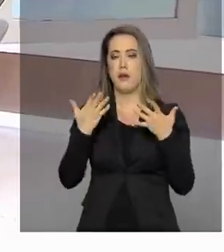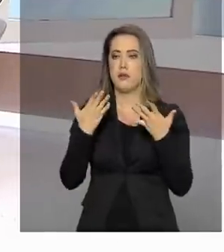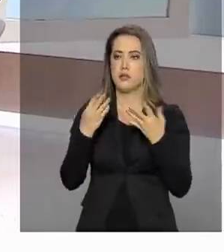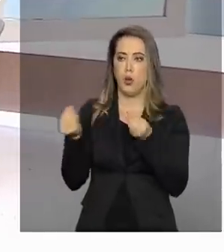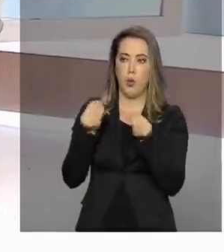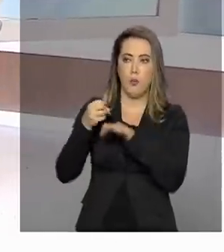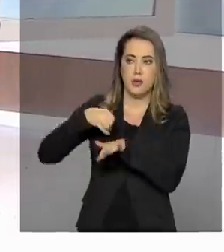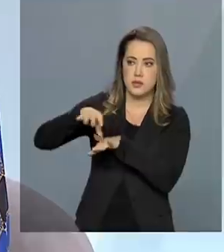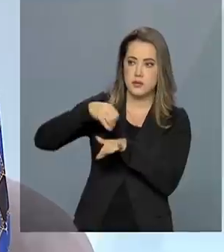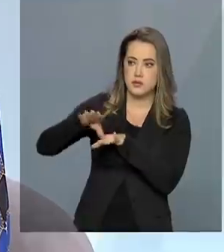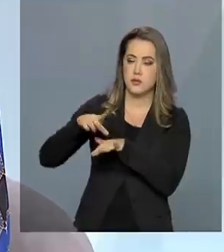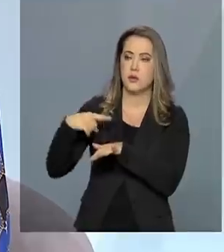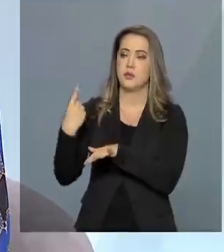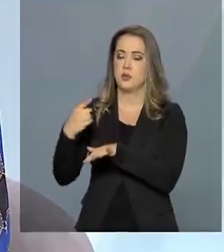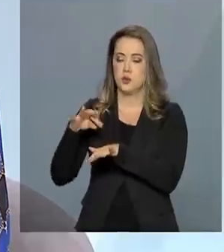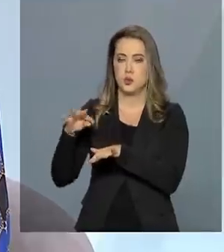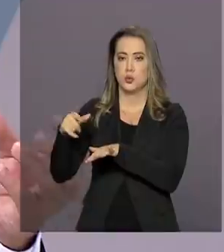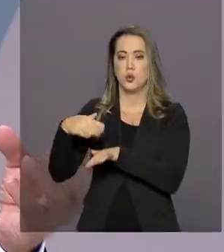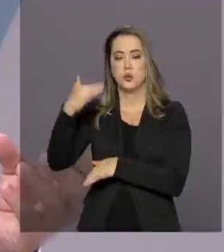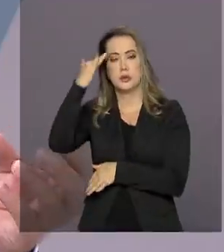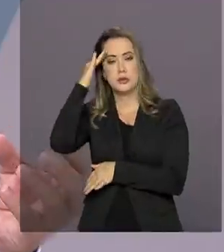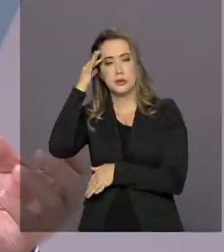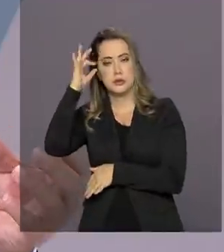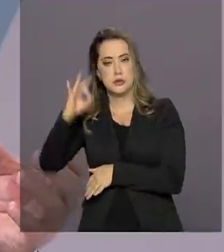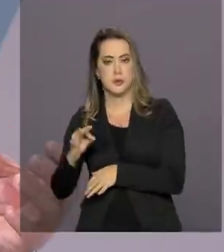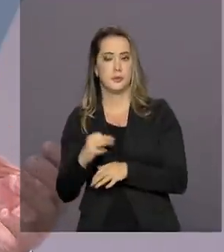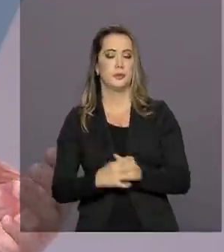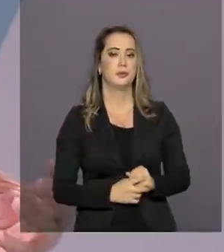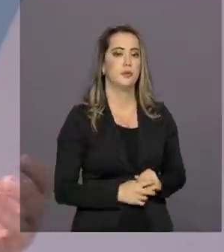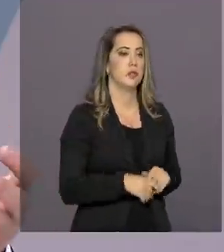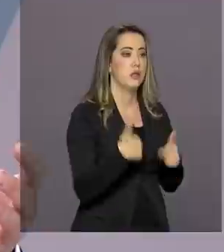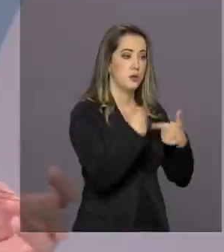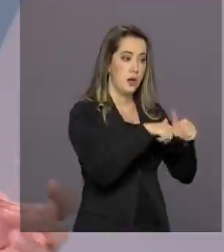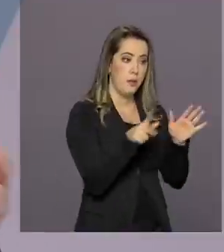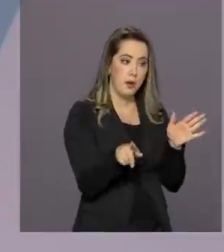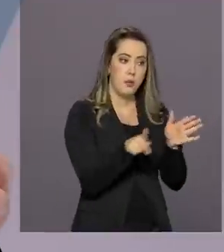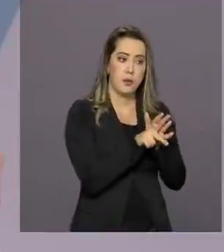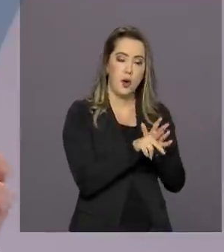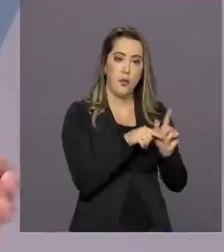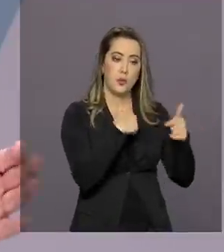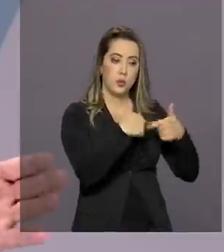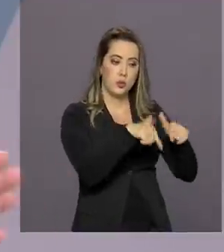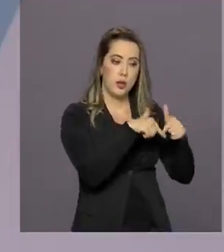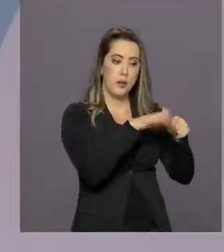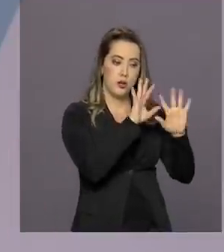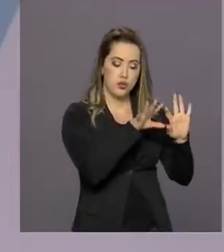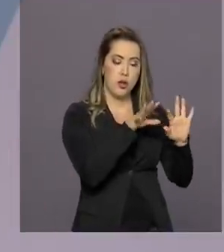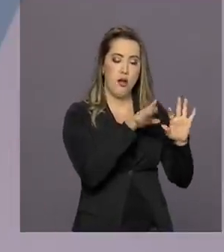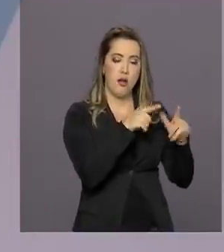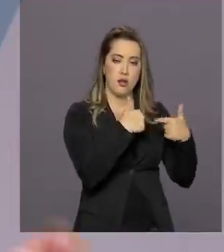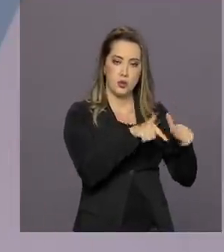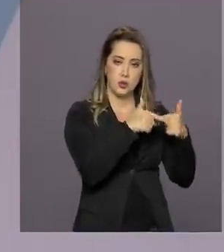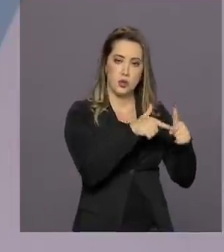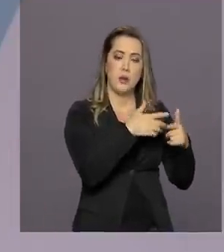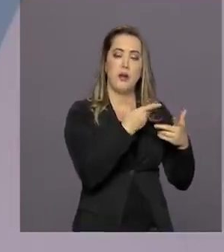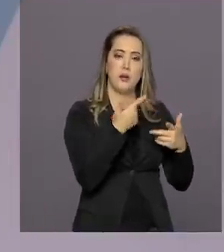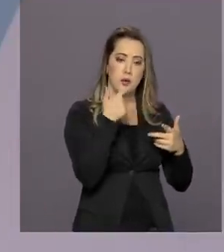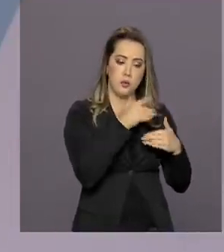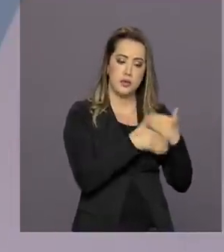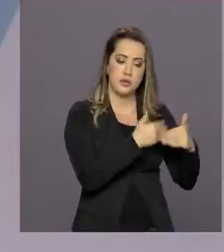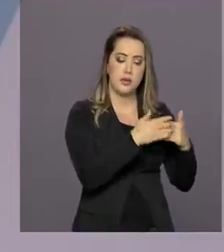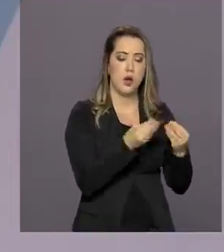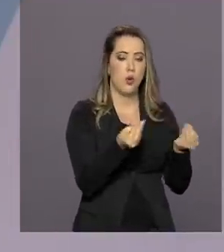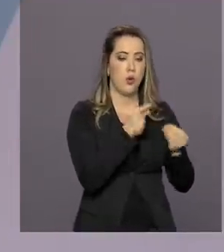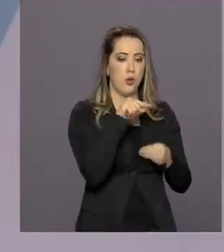juntos. Isso faz parte da operacionalização. Como é que vai se dar essa complementação já nesse